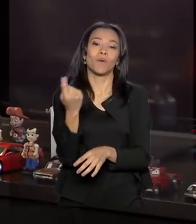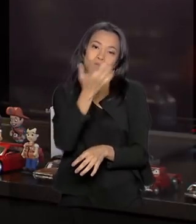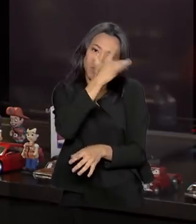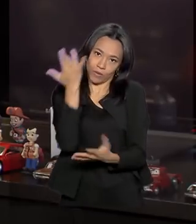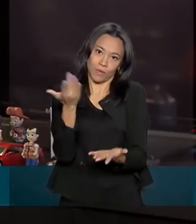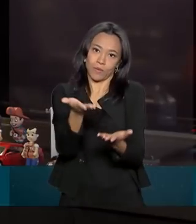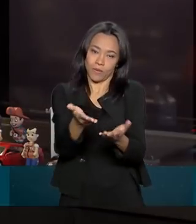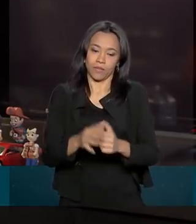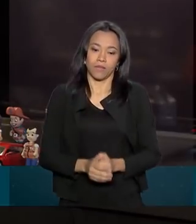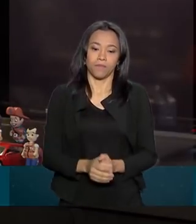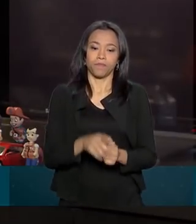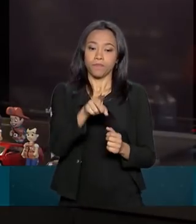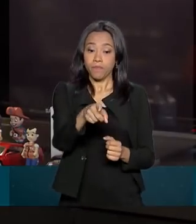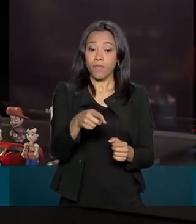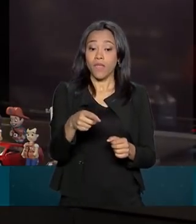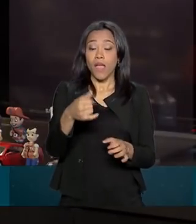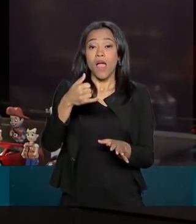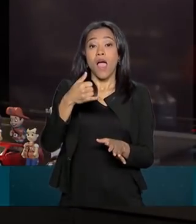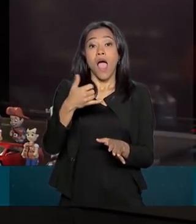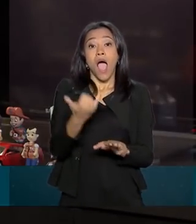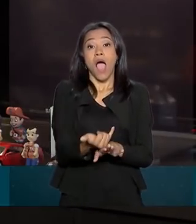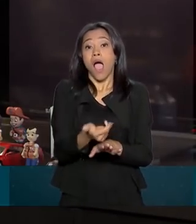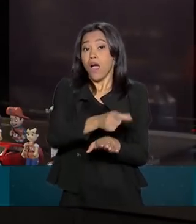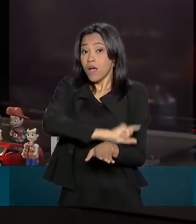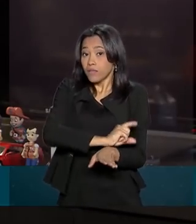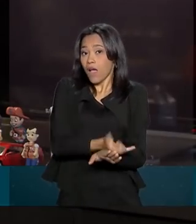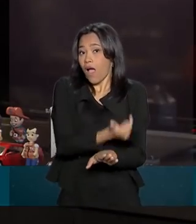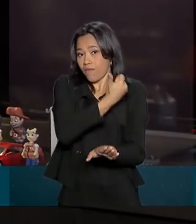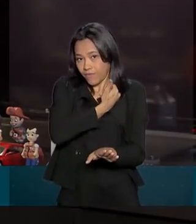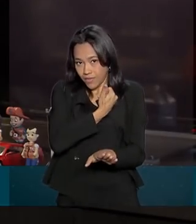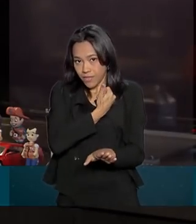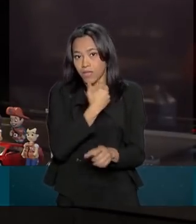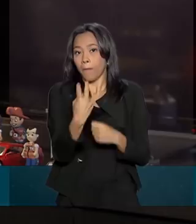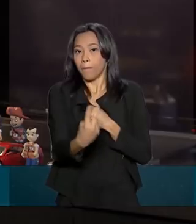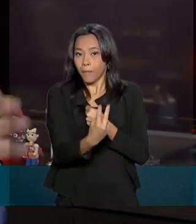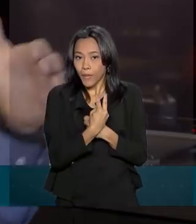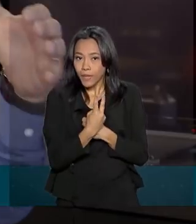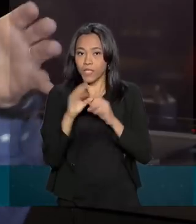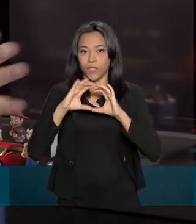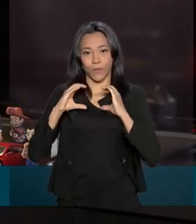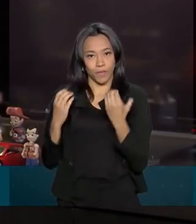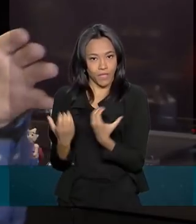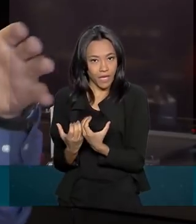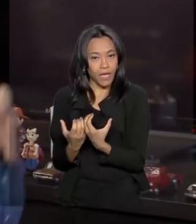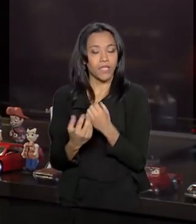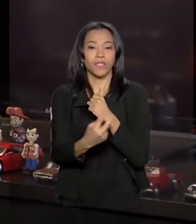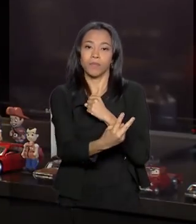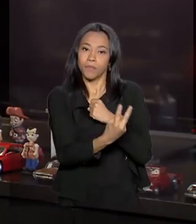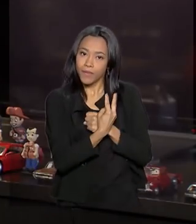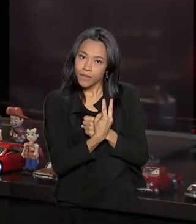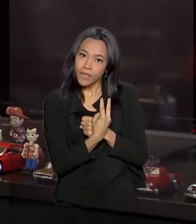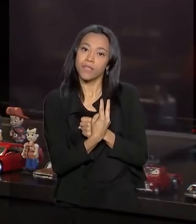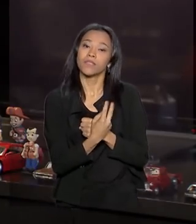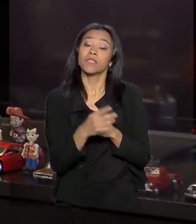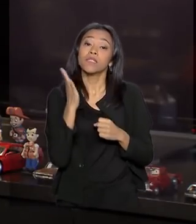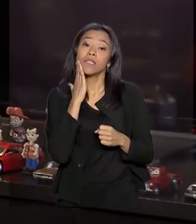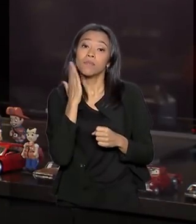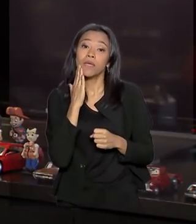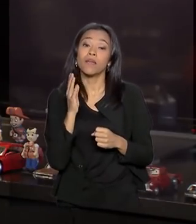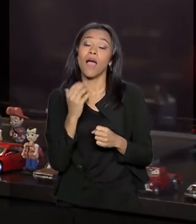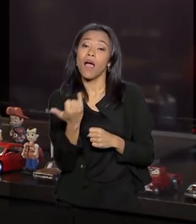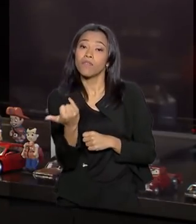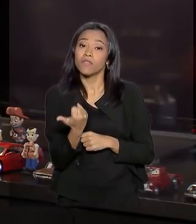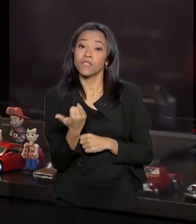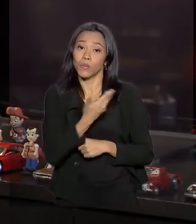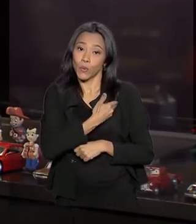permite ações antecipadas de autoproteção, da proteção da comunidade e também para que o poder público se posicione